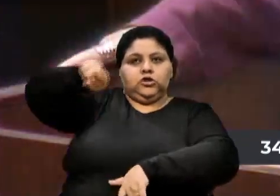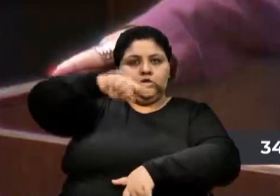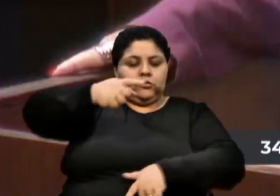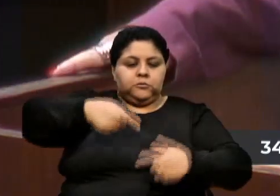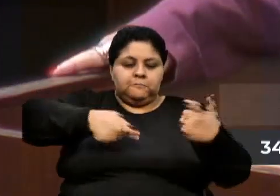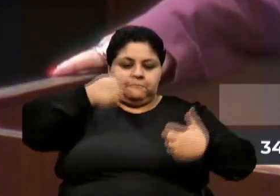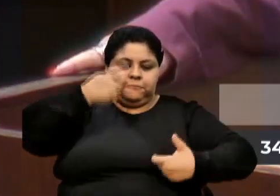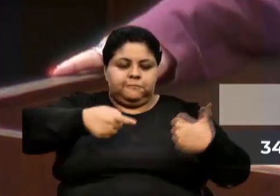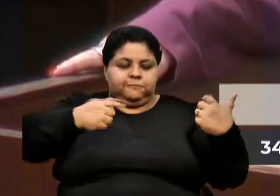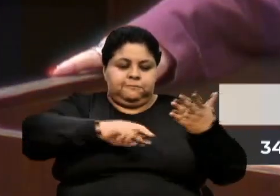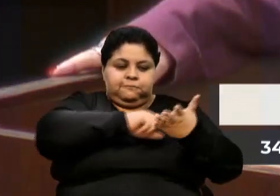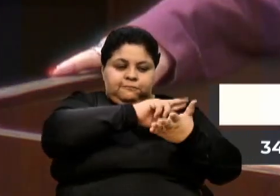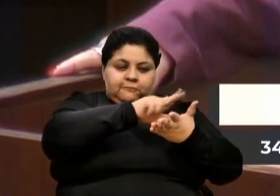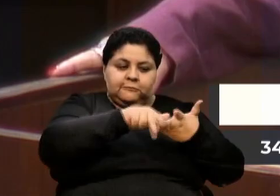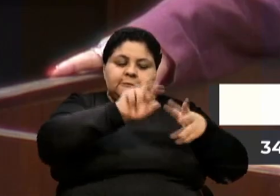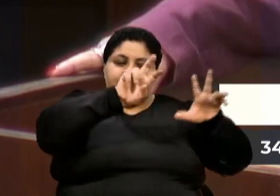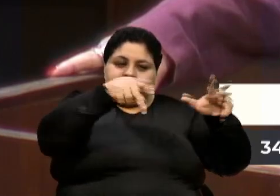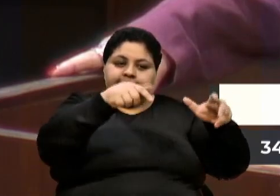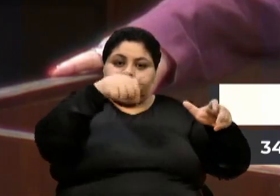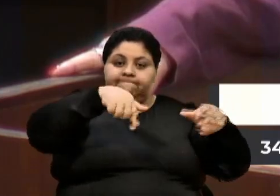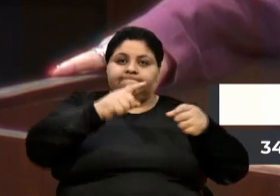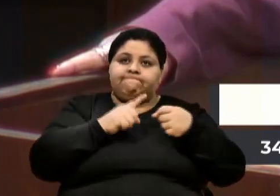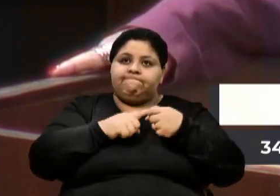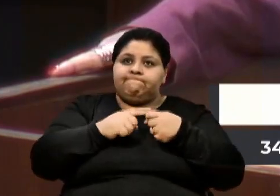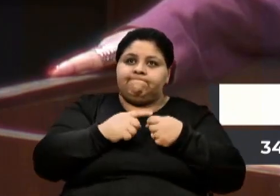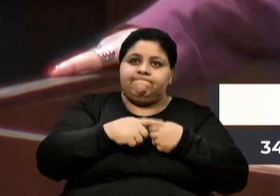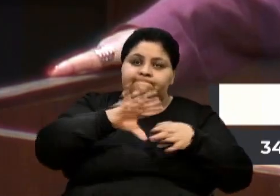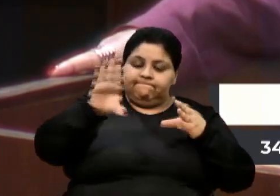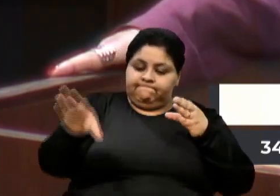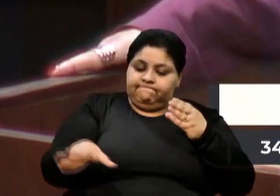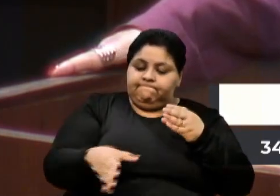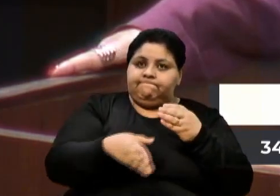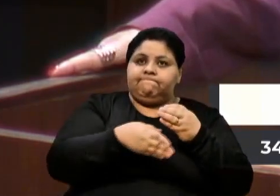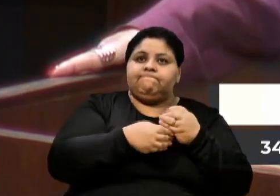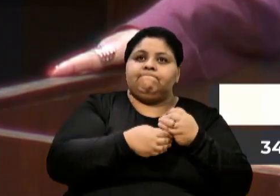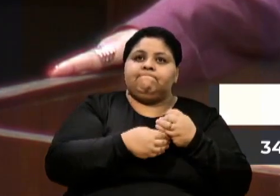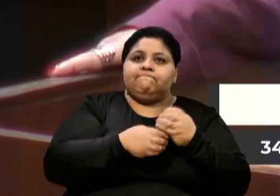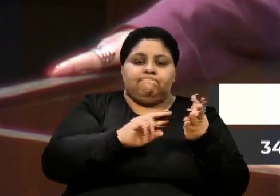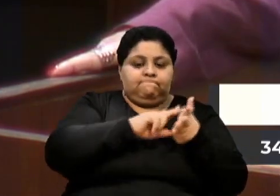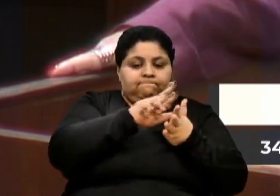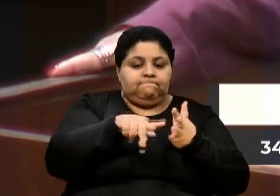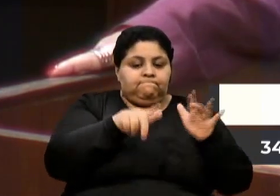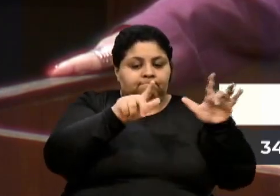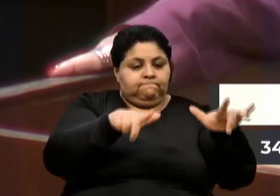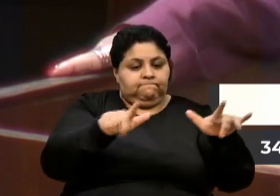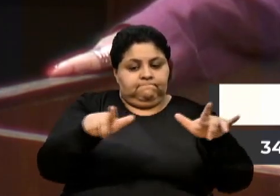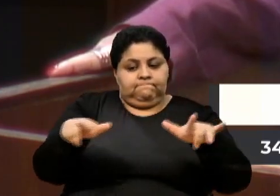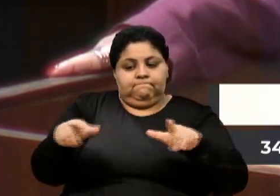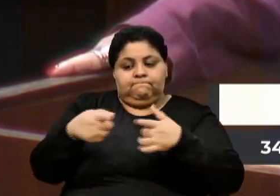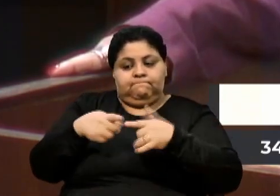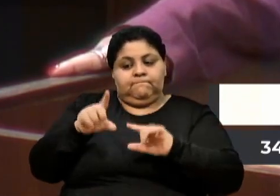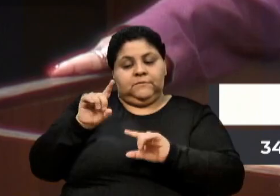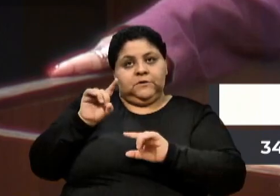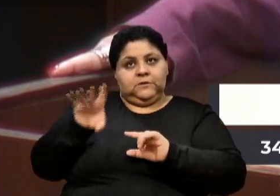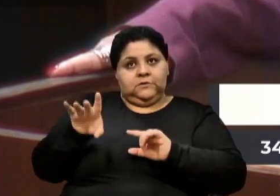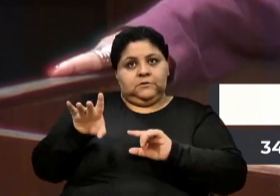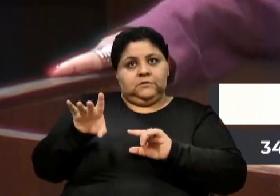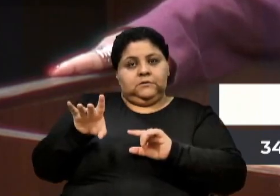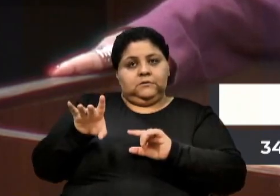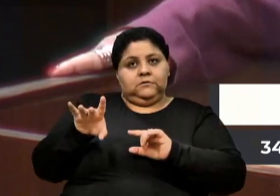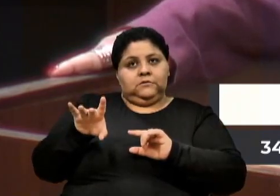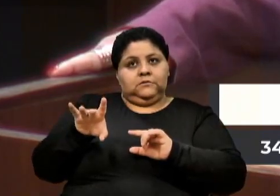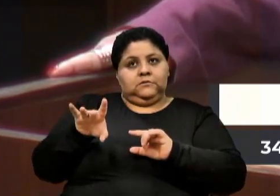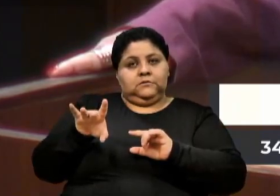cidade, inclusive, emendas para várias áreas, mas específica em relação à questão